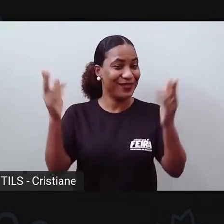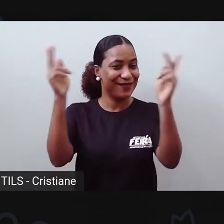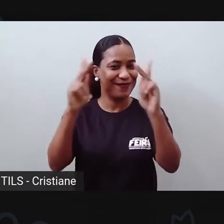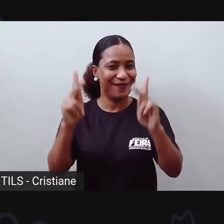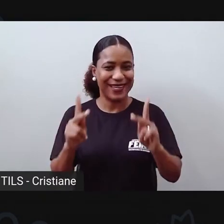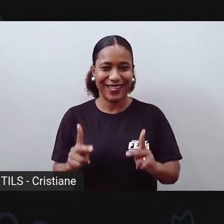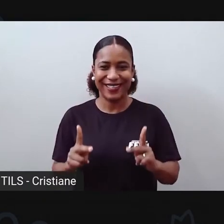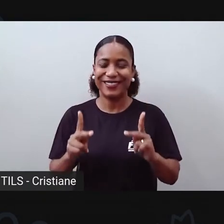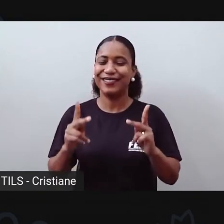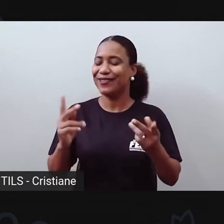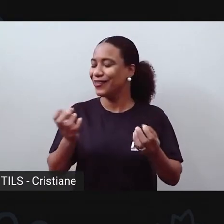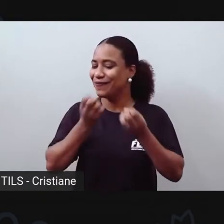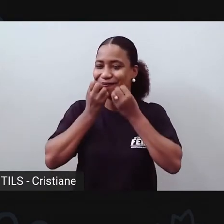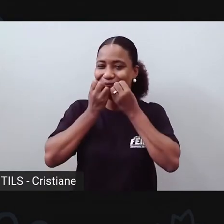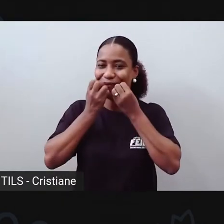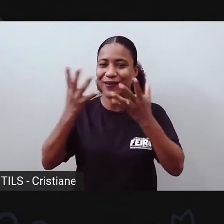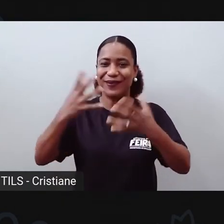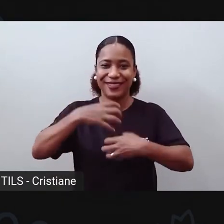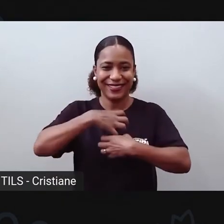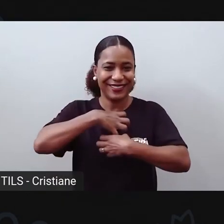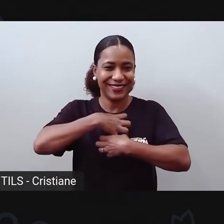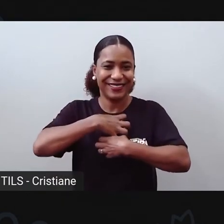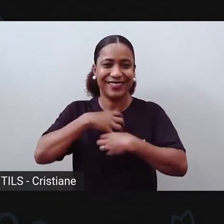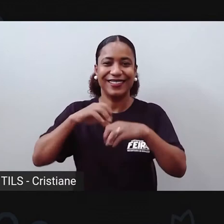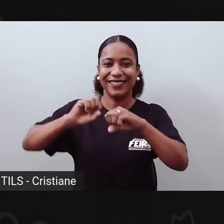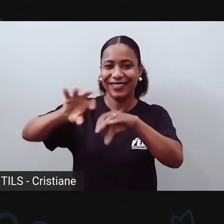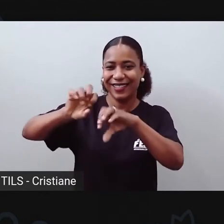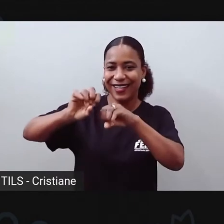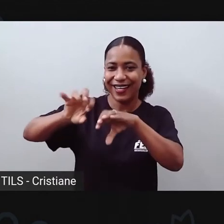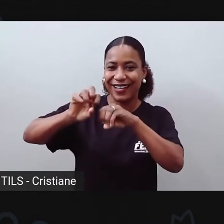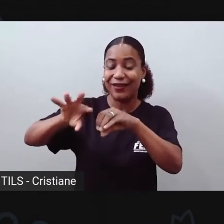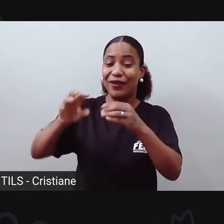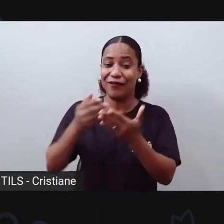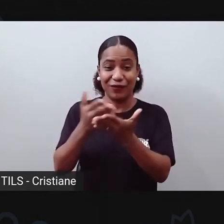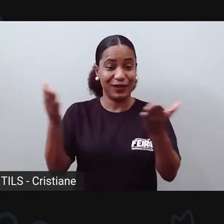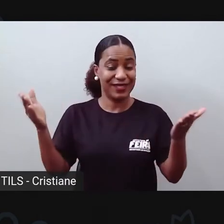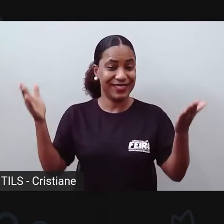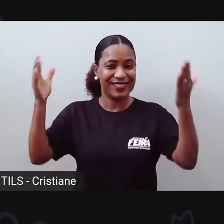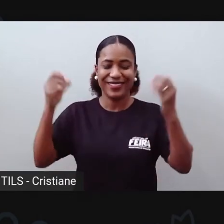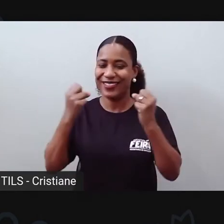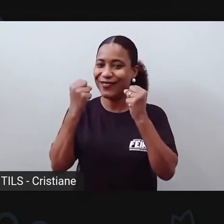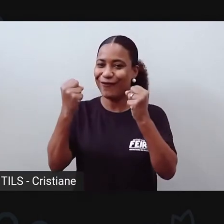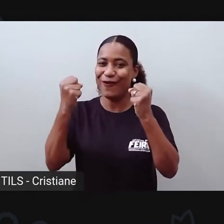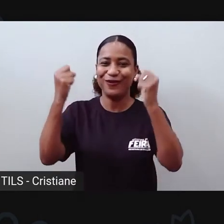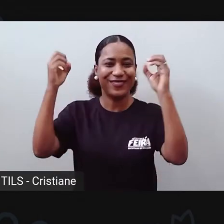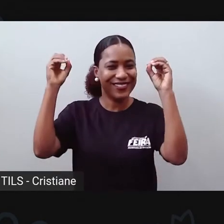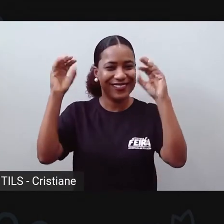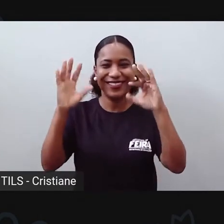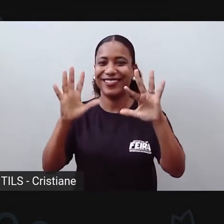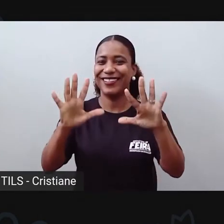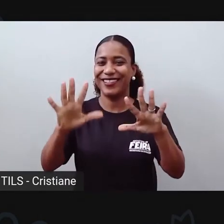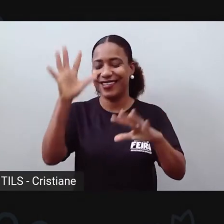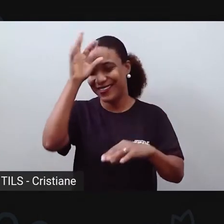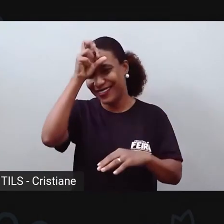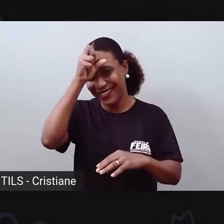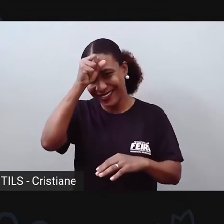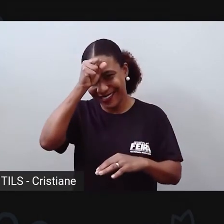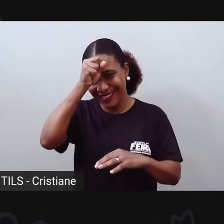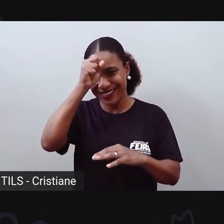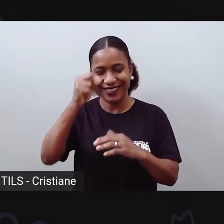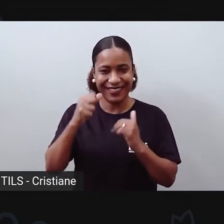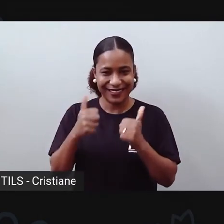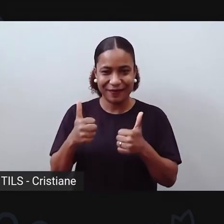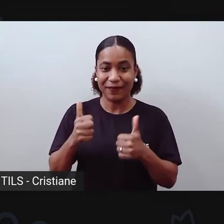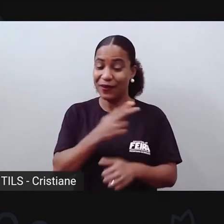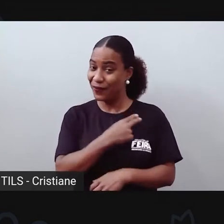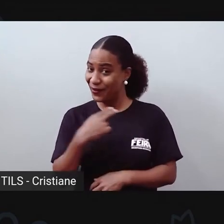bem-vindos à nossa aula de hoje, tragam bastante energia para que vocês aprendam da melhor forma possível. Como vocês sabem, eu